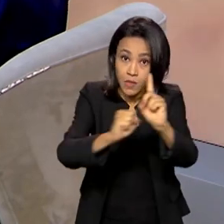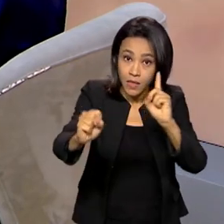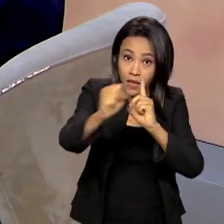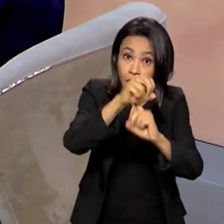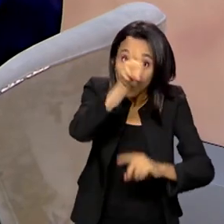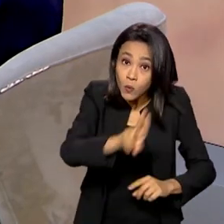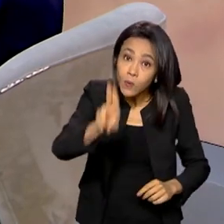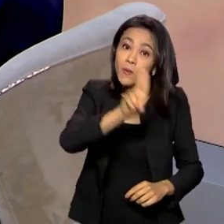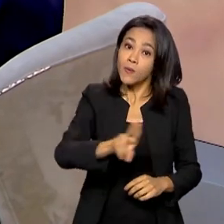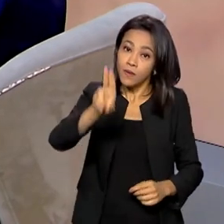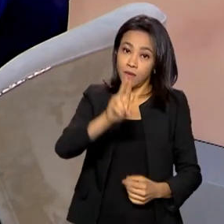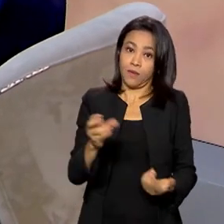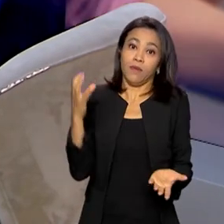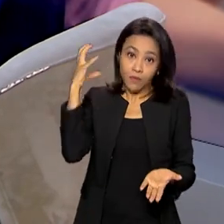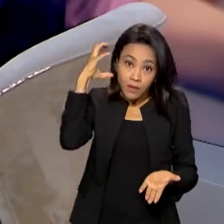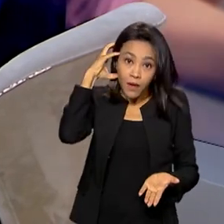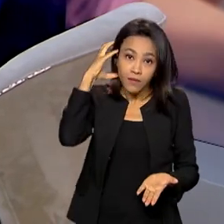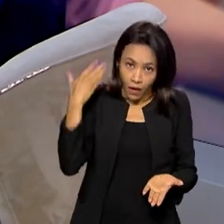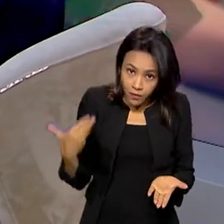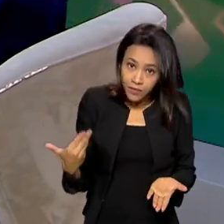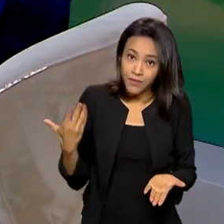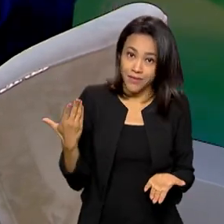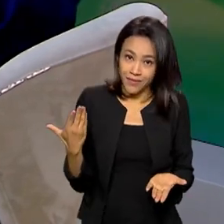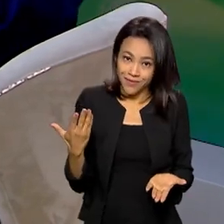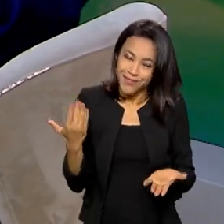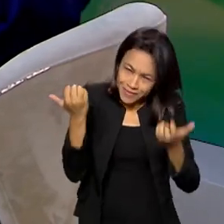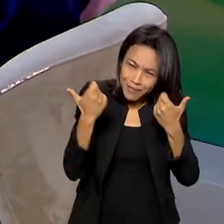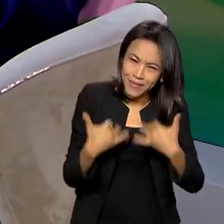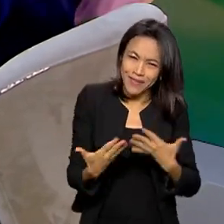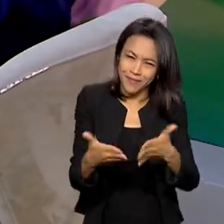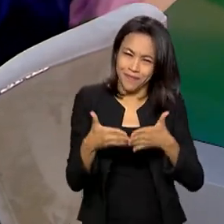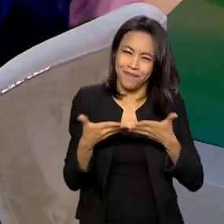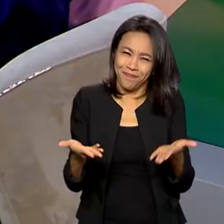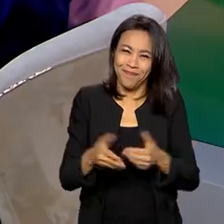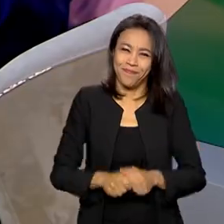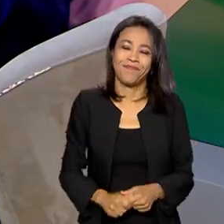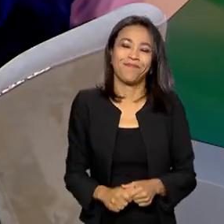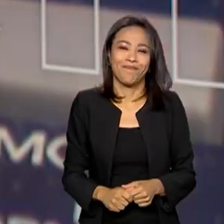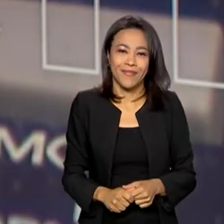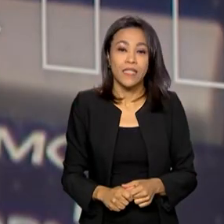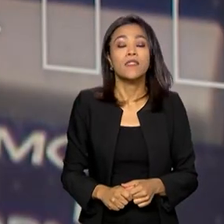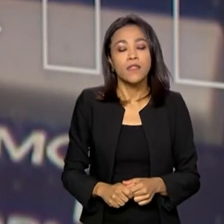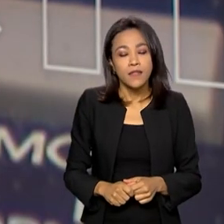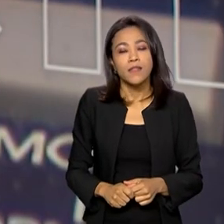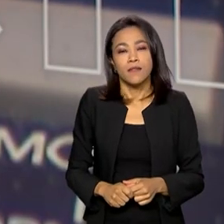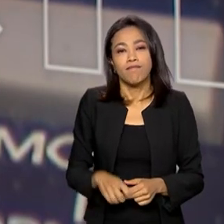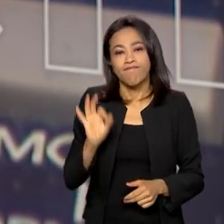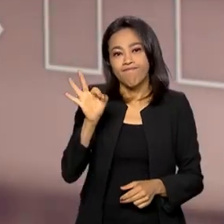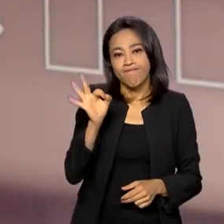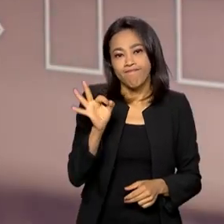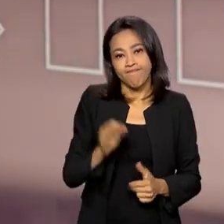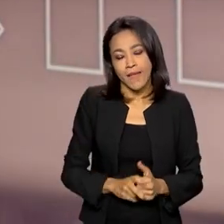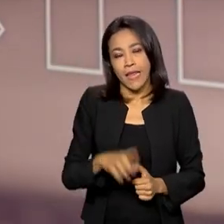veículo, pelo meio de comunicação rádio. É isso mesmo? Comenta pra gente, por favor. A gente tem um programa aqui no